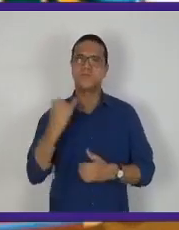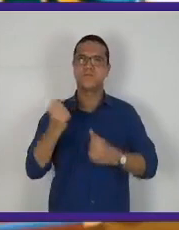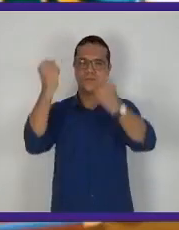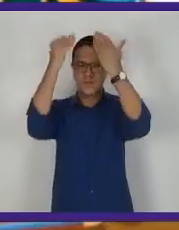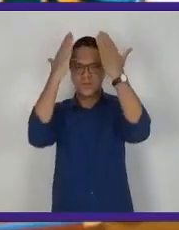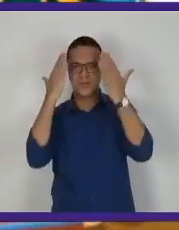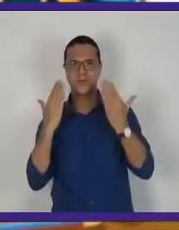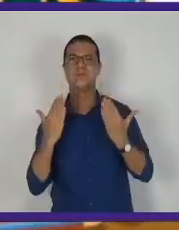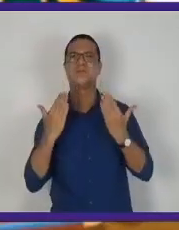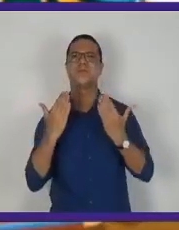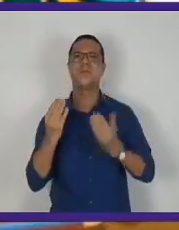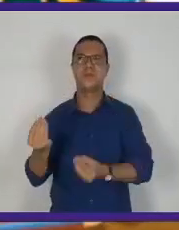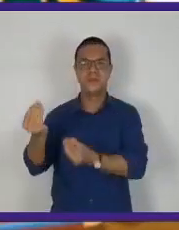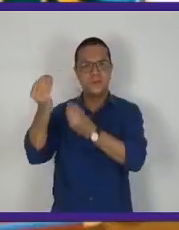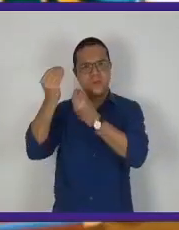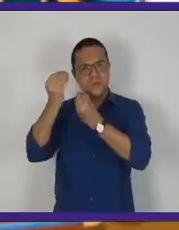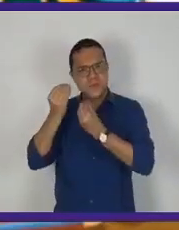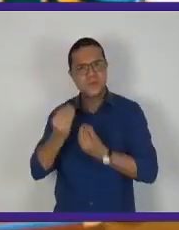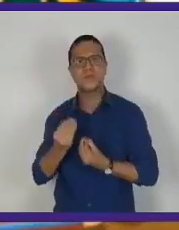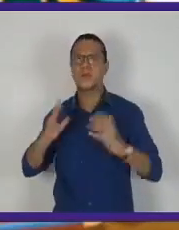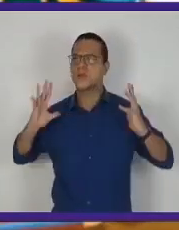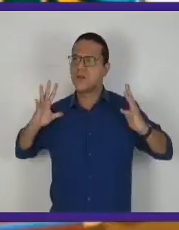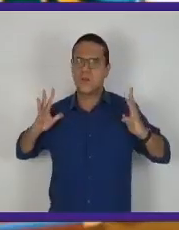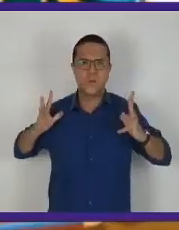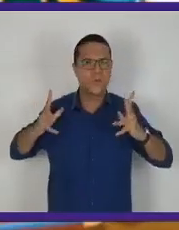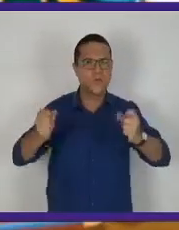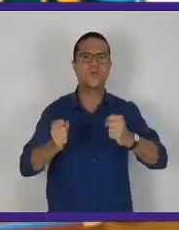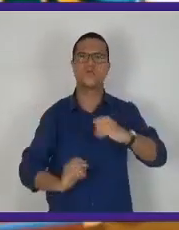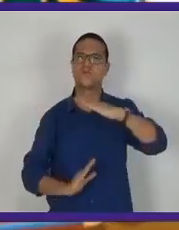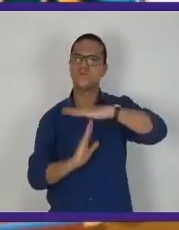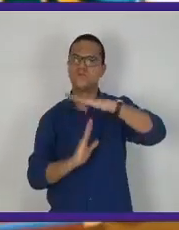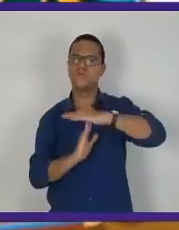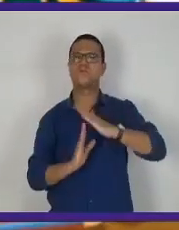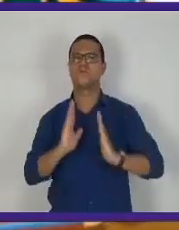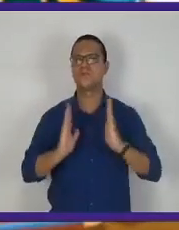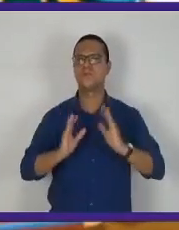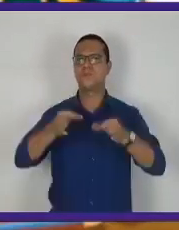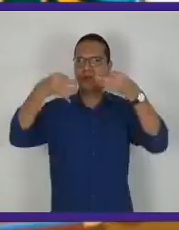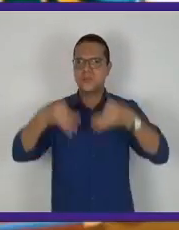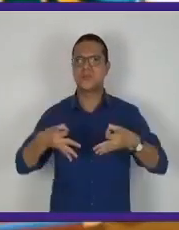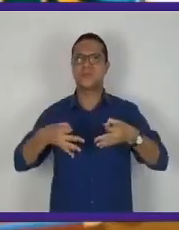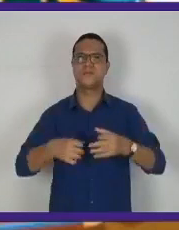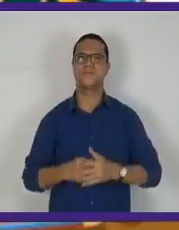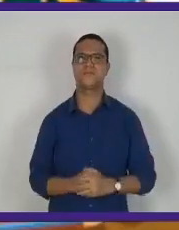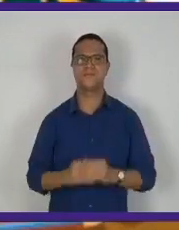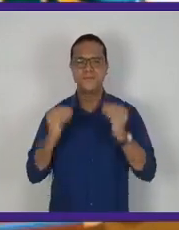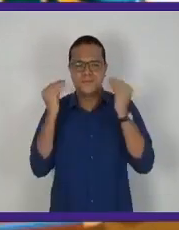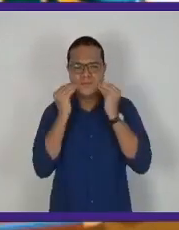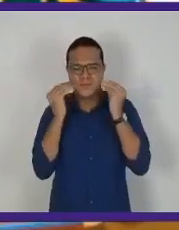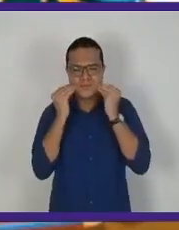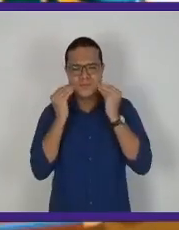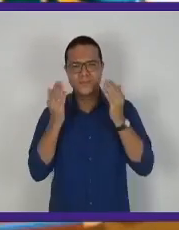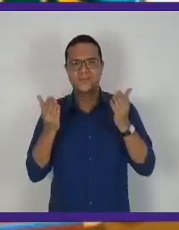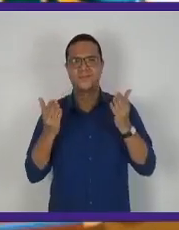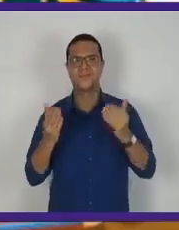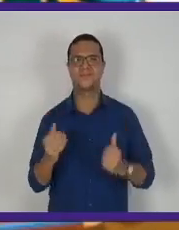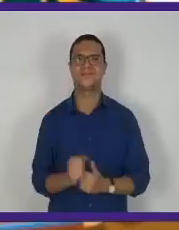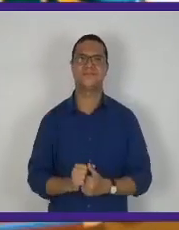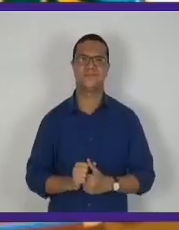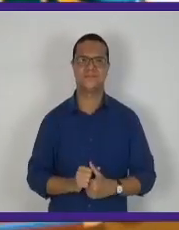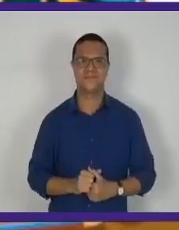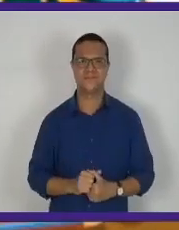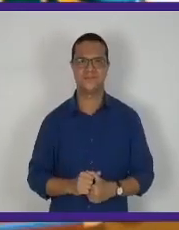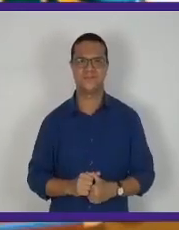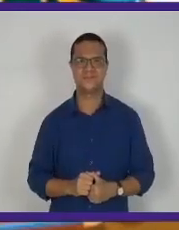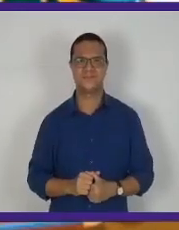E Ele nos abençoa. E nos dará tudo no tempo certo. Um beijo